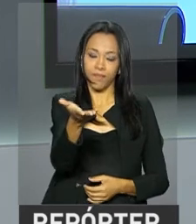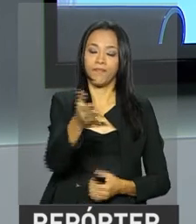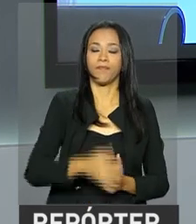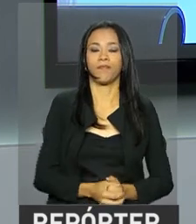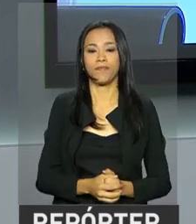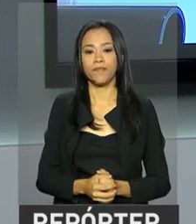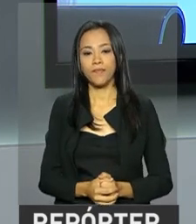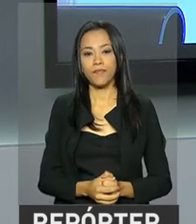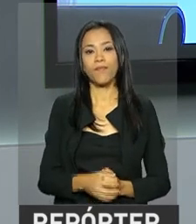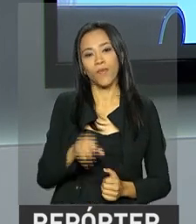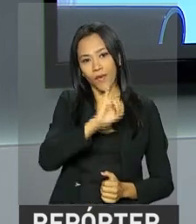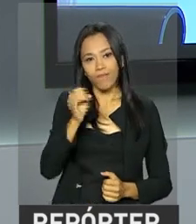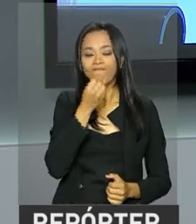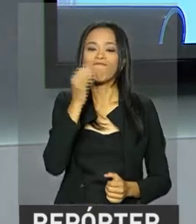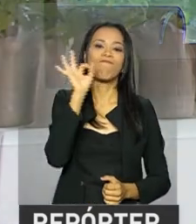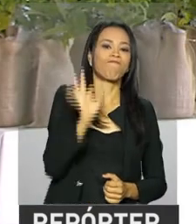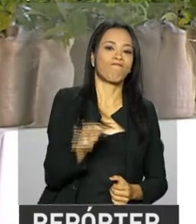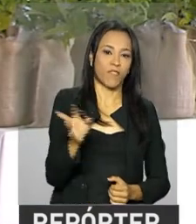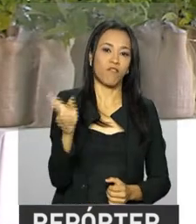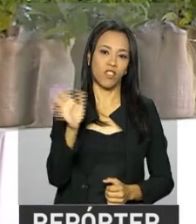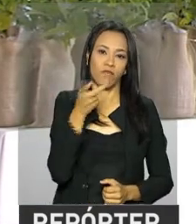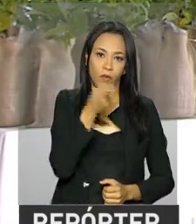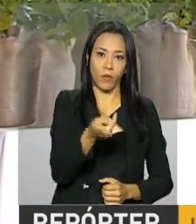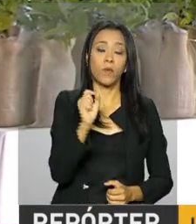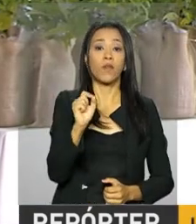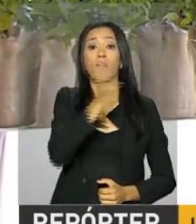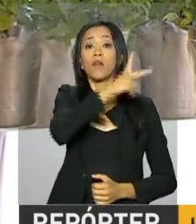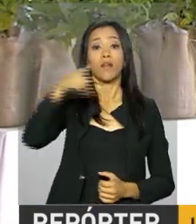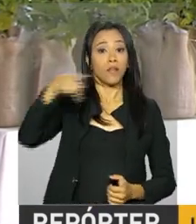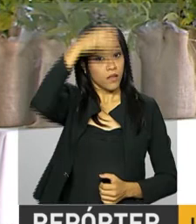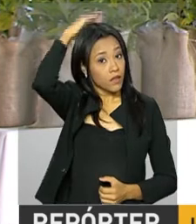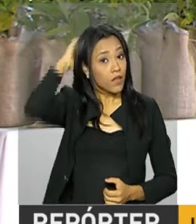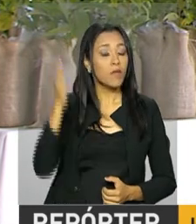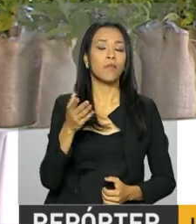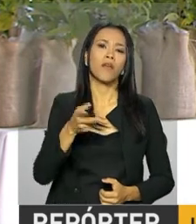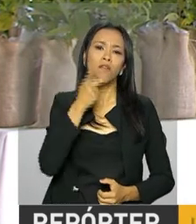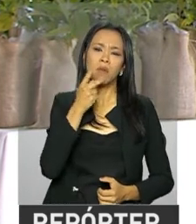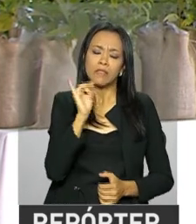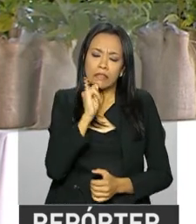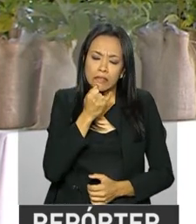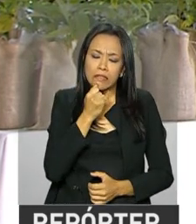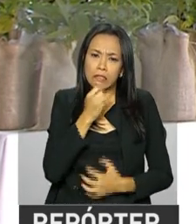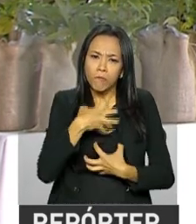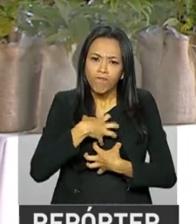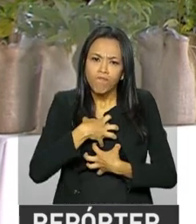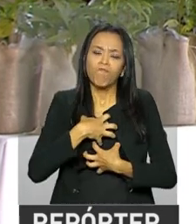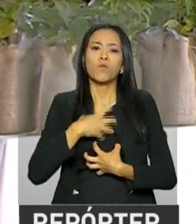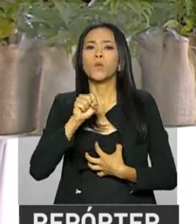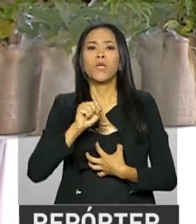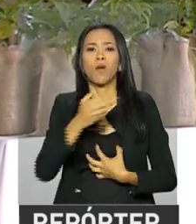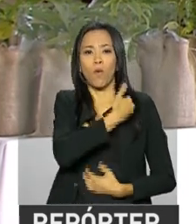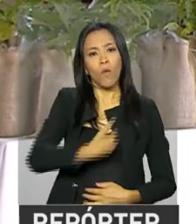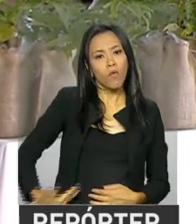Oi, João Pedro. Leandro, exatamente isso que você colocou. O presidente Michel Temer manifestou tristeza e solidariedade ao governo